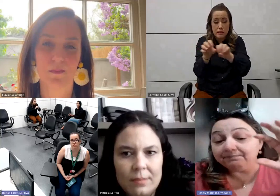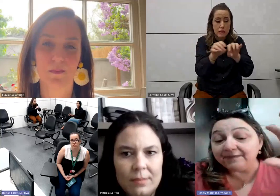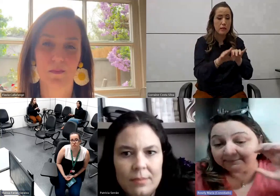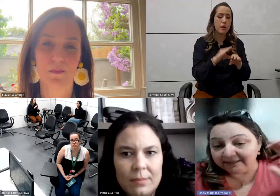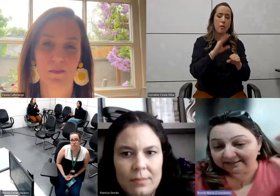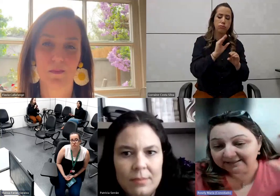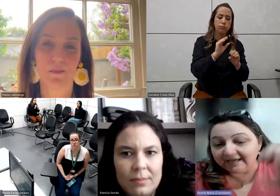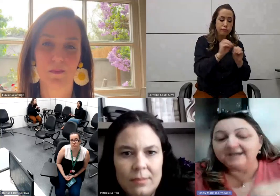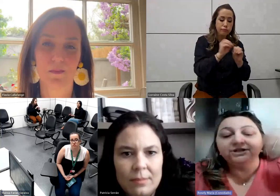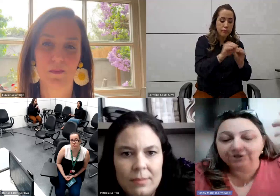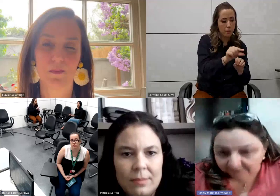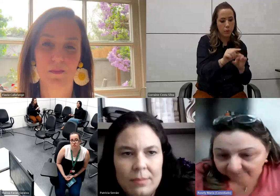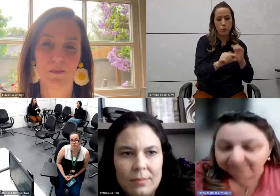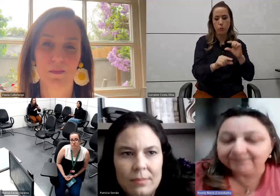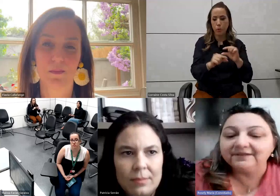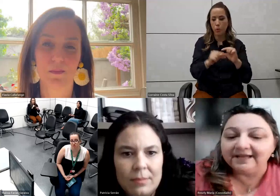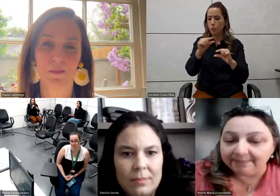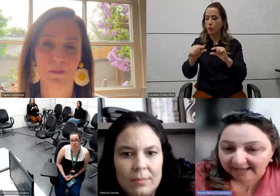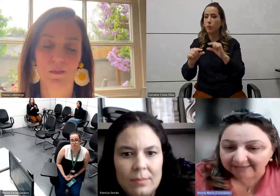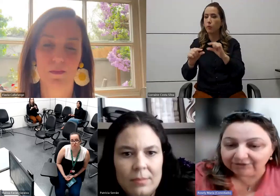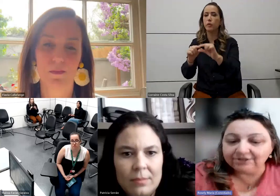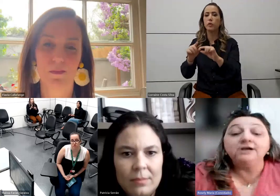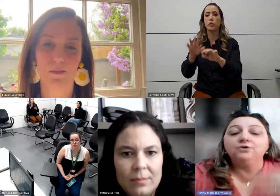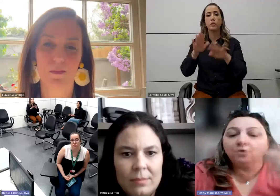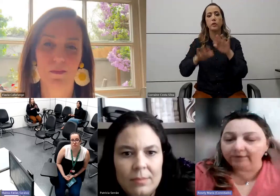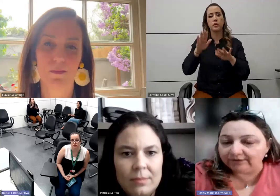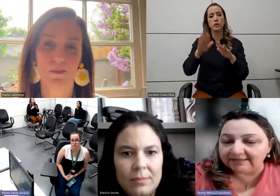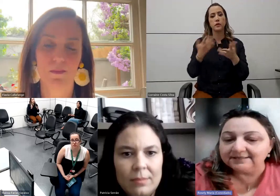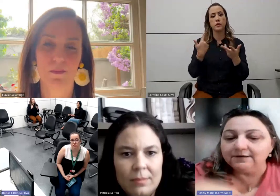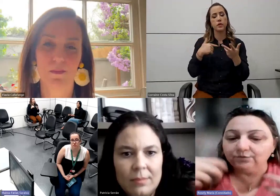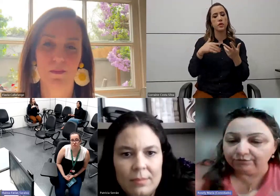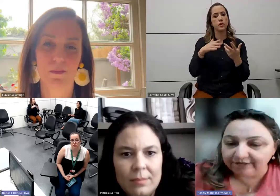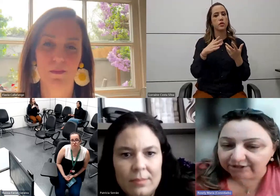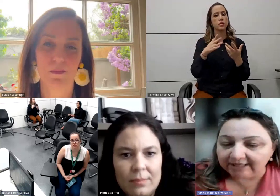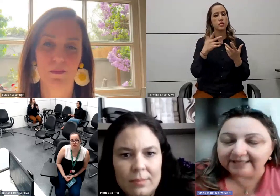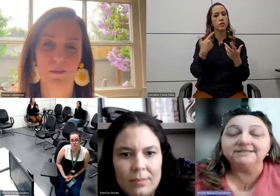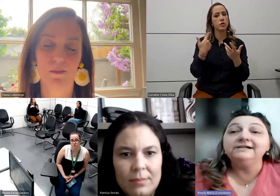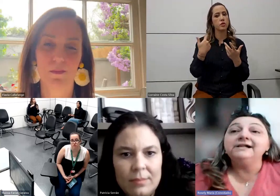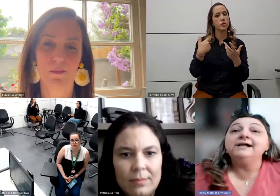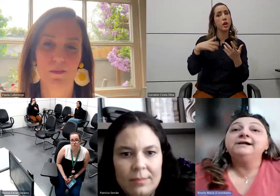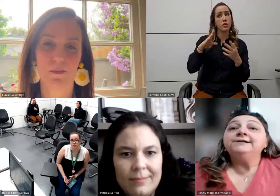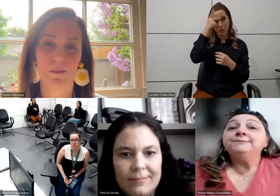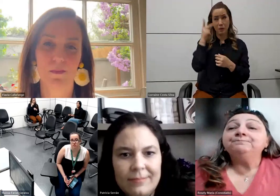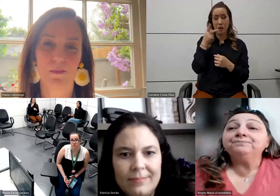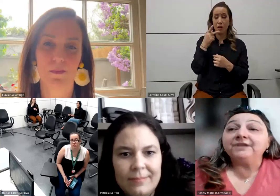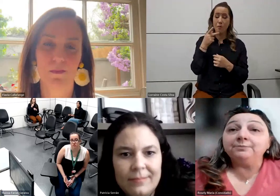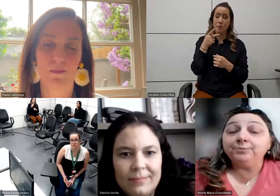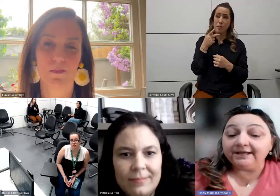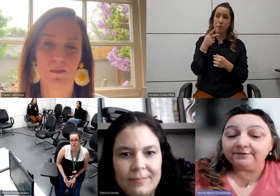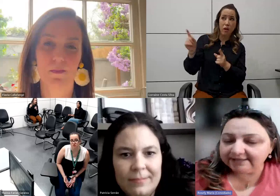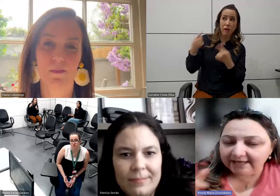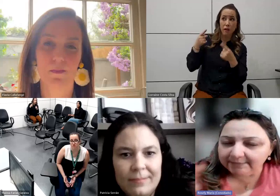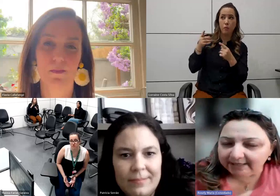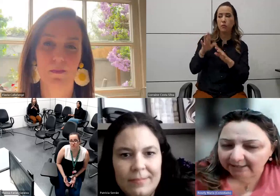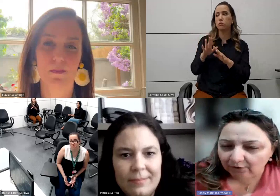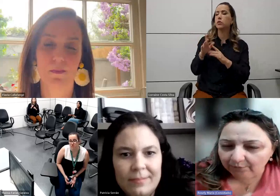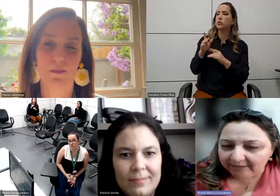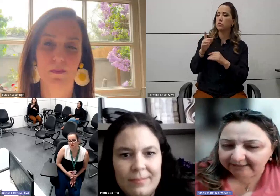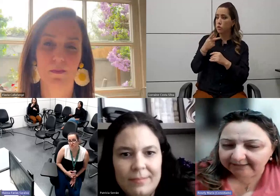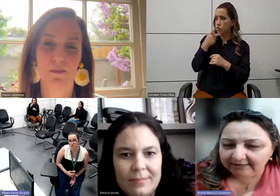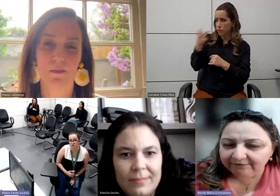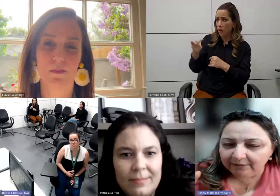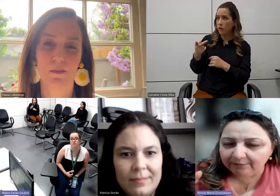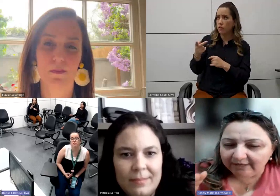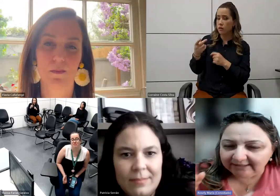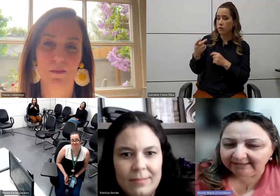quando a gente recebe memes, a gente rebate com educação, com gentileza. Porque, você lembra